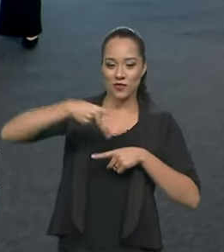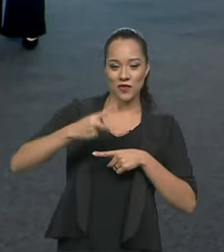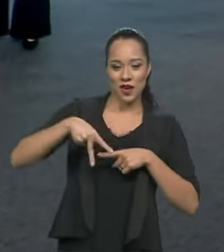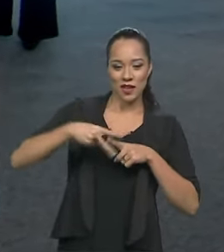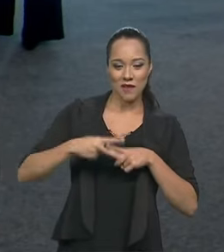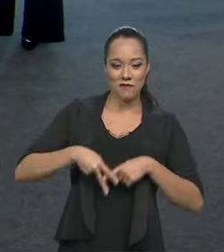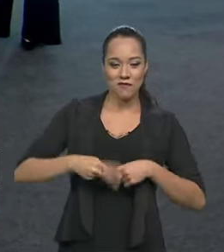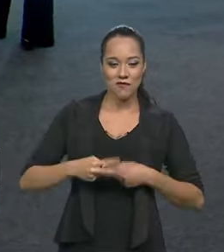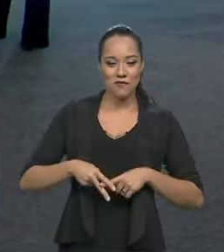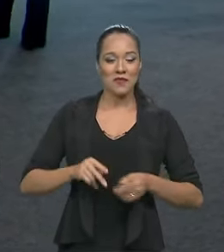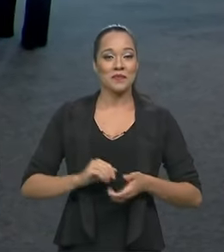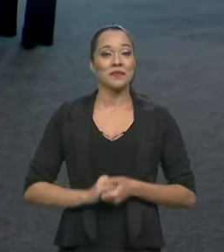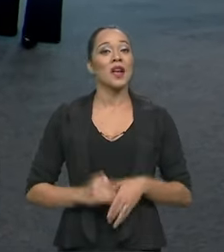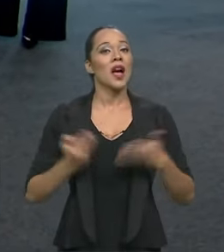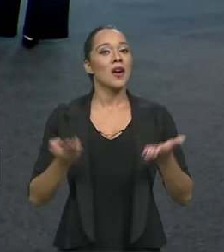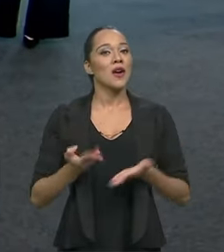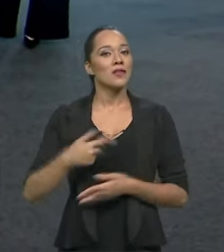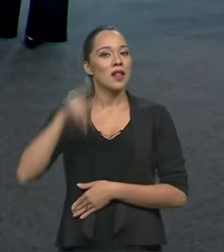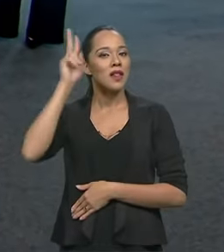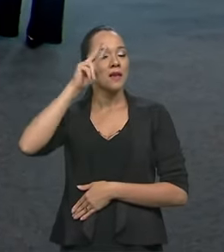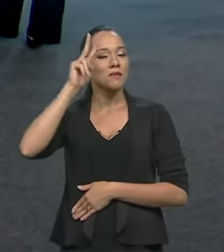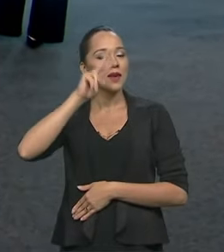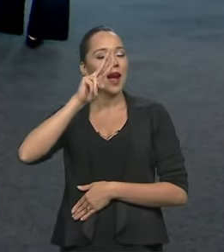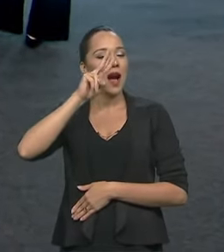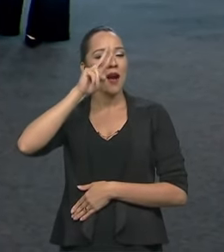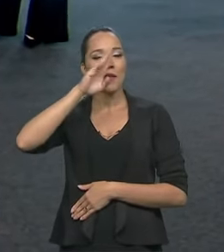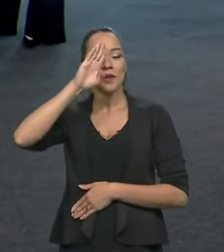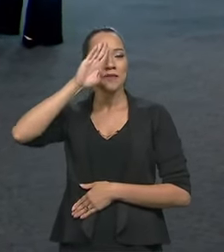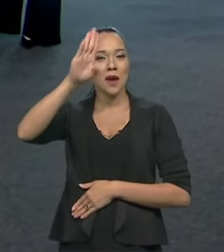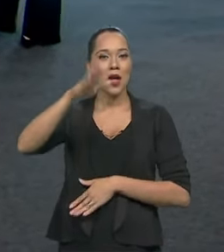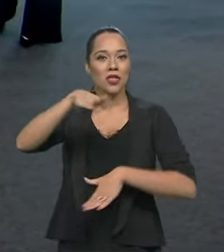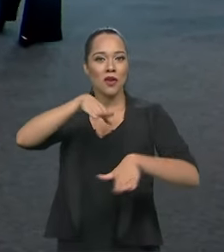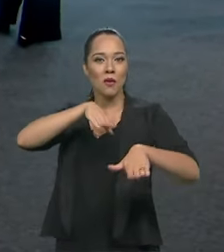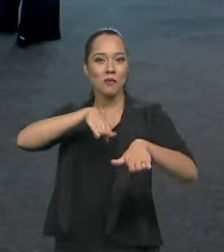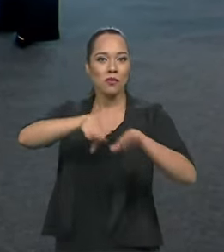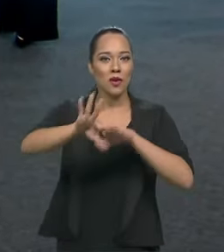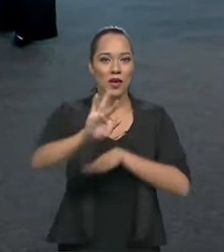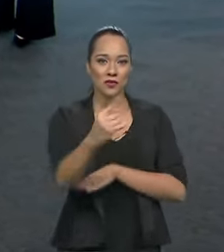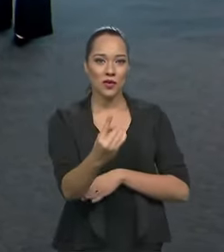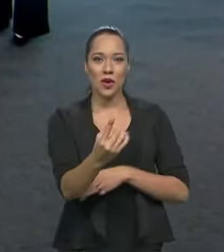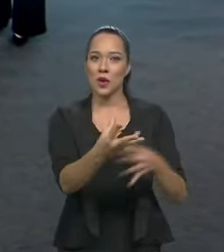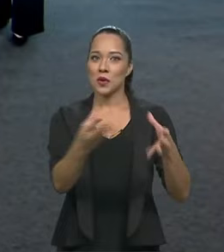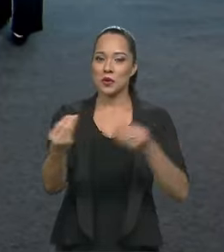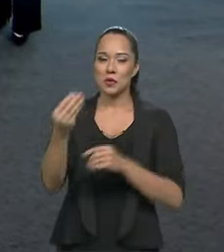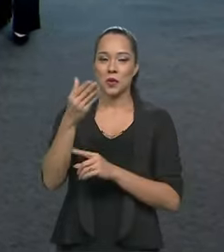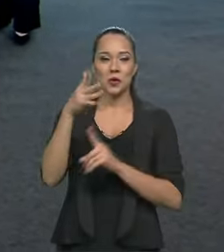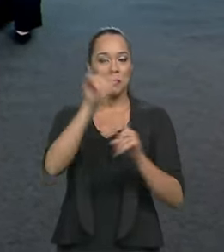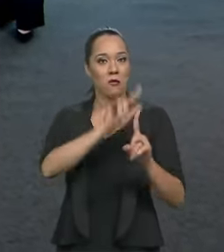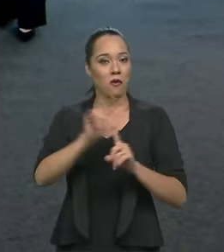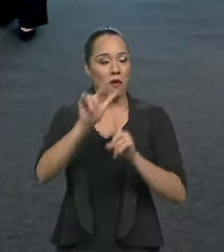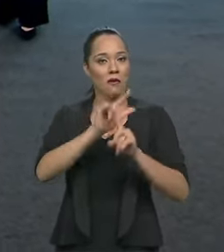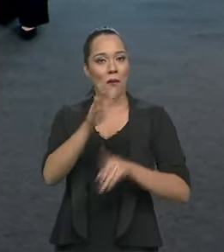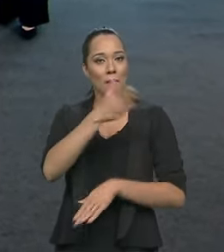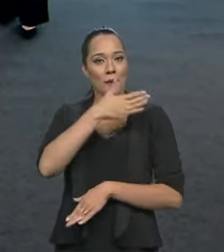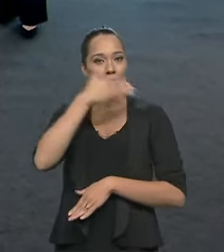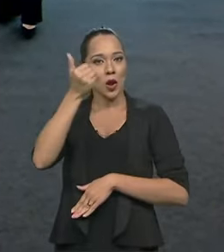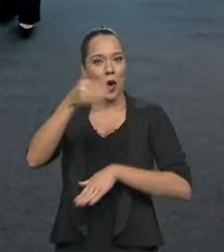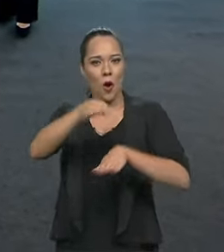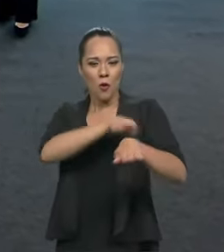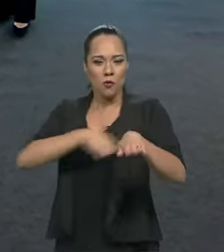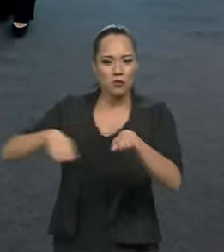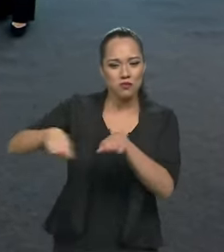resolvido. Nós vamos agora relembrar um momento épico da Fórmula 1 onde muitos fãs dizem que foi uma das melhores